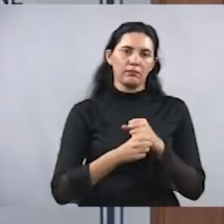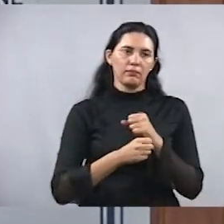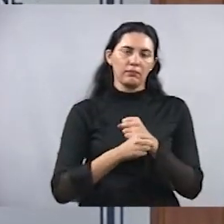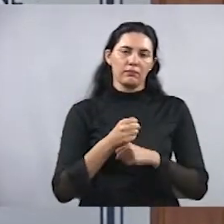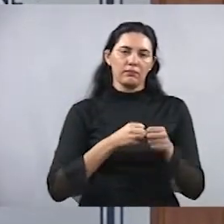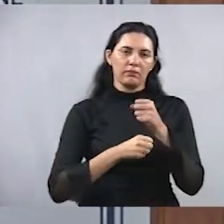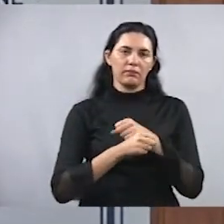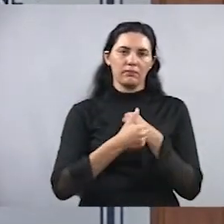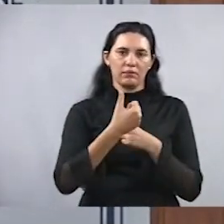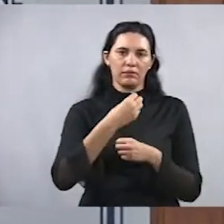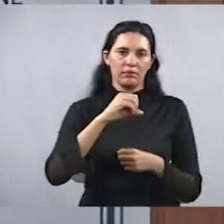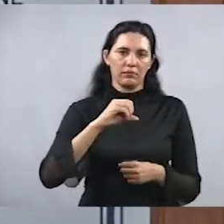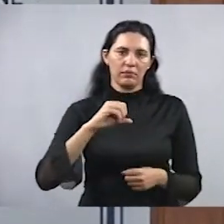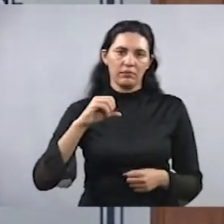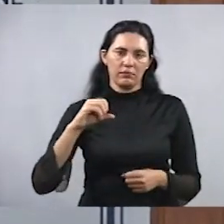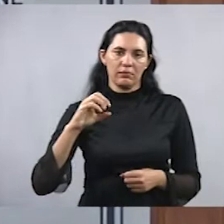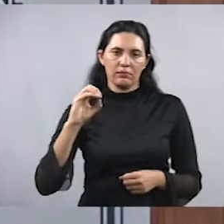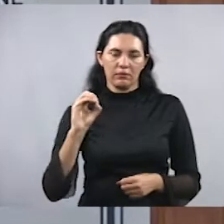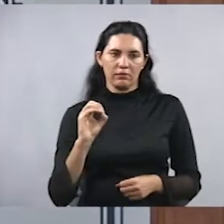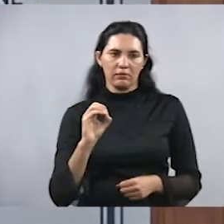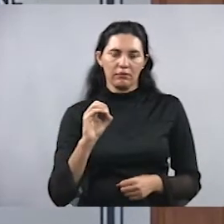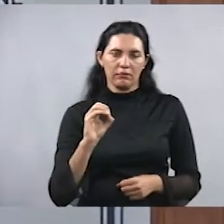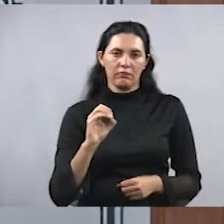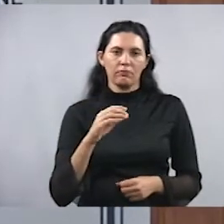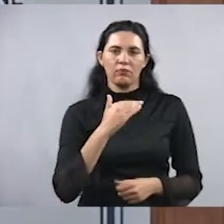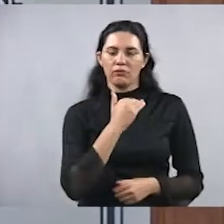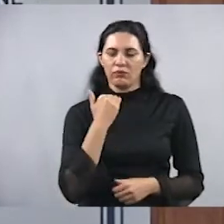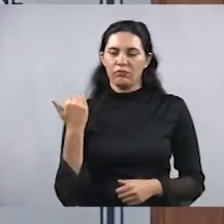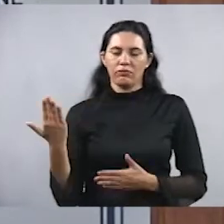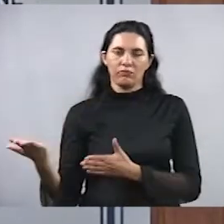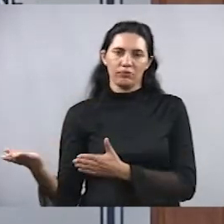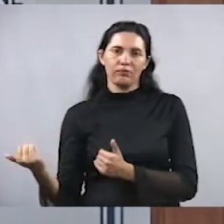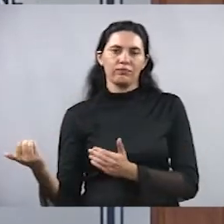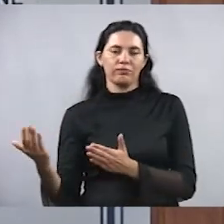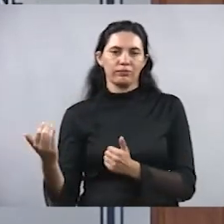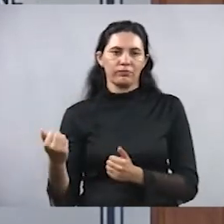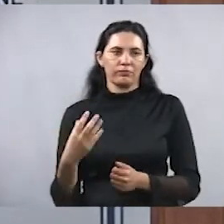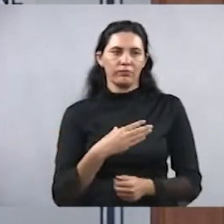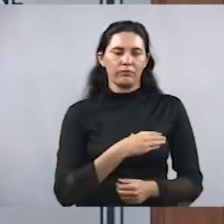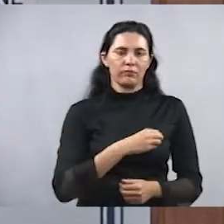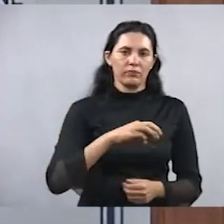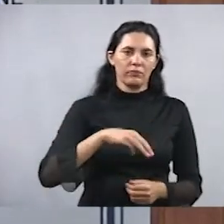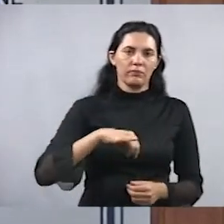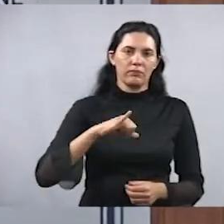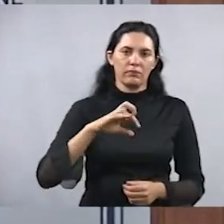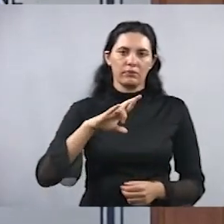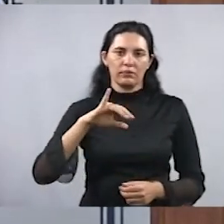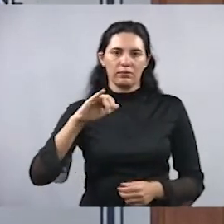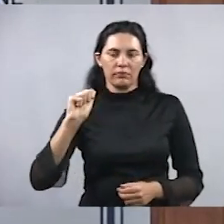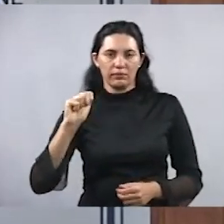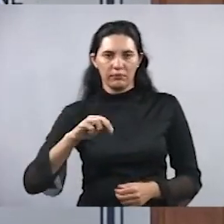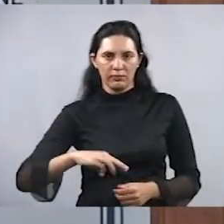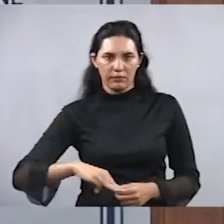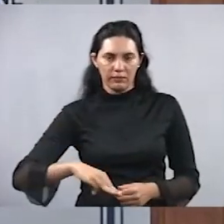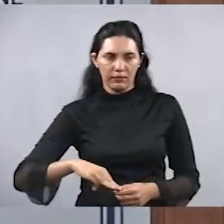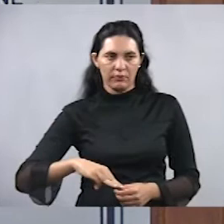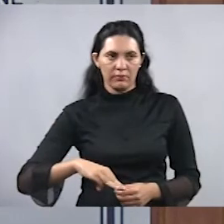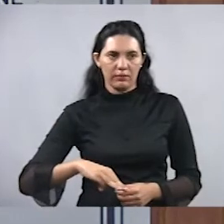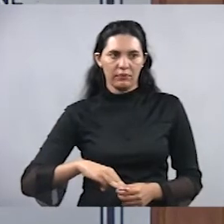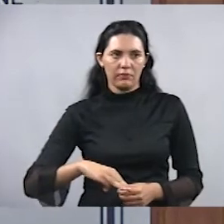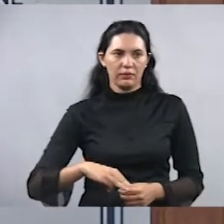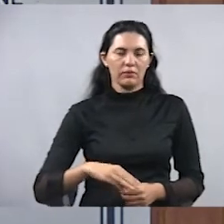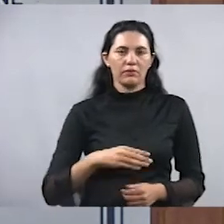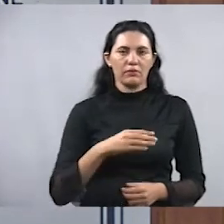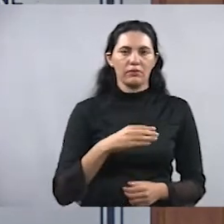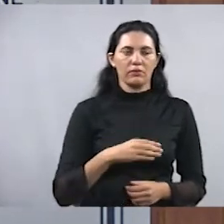precocemente também, nos deixou muito novo. Filho de Miria do Nascimento, Benete Penitente, e